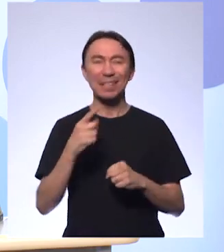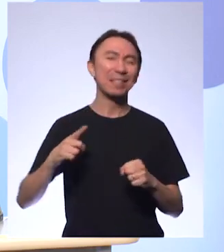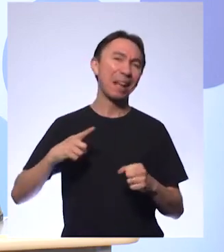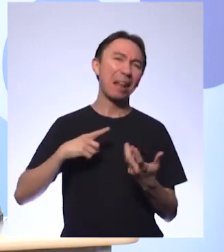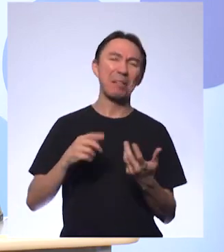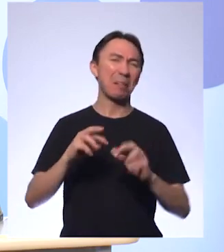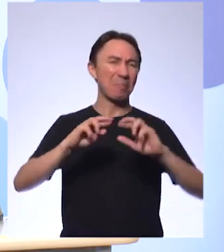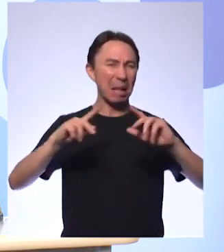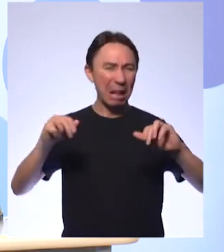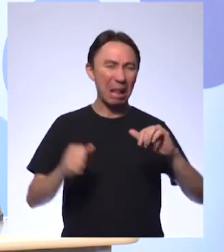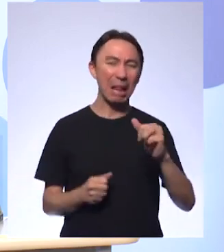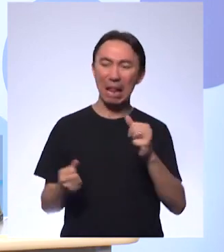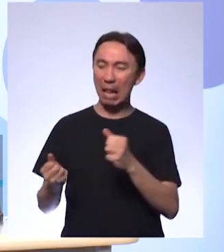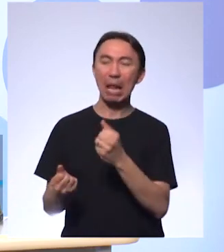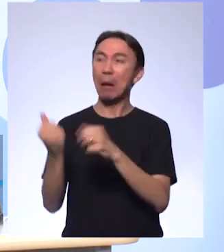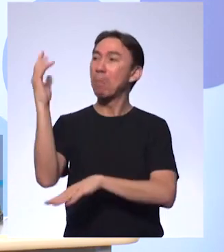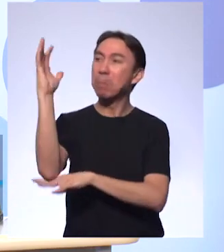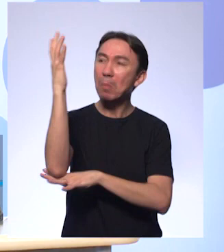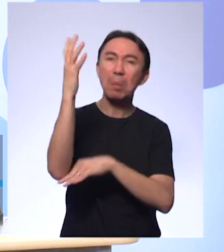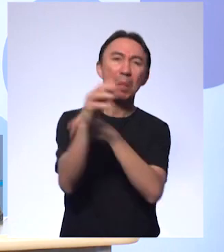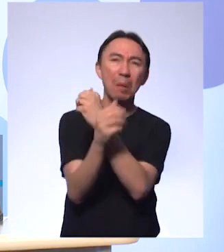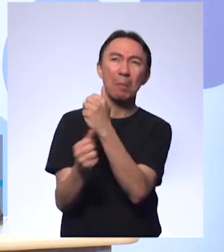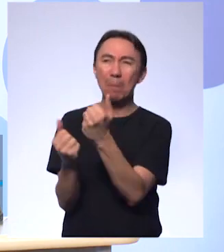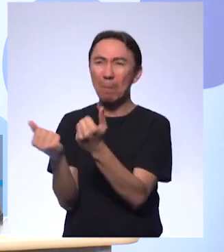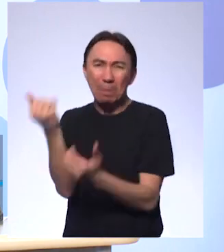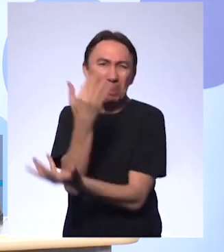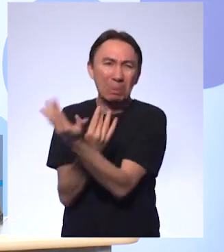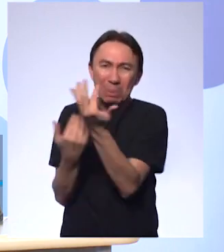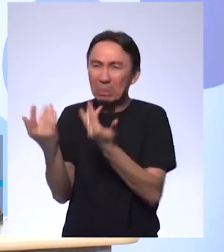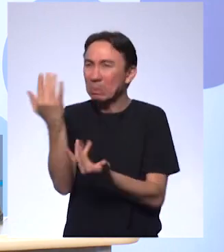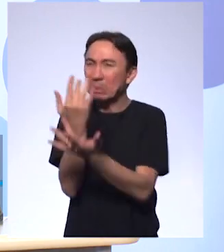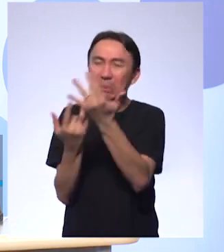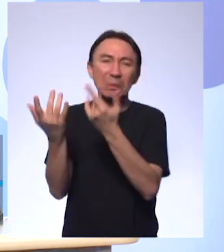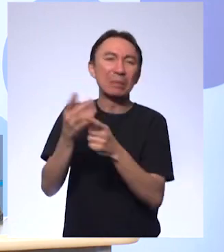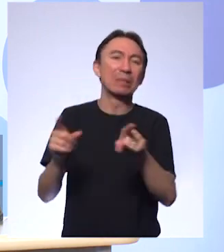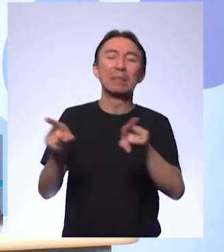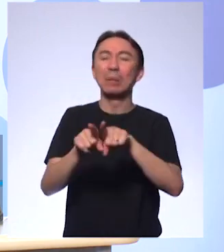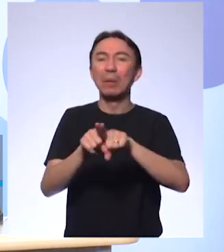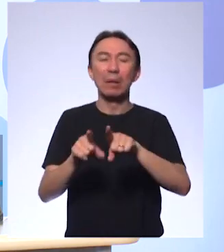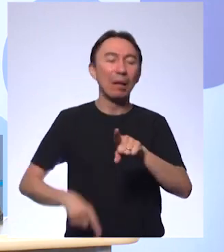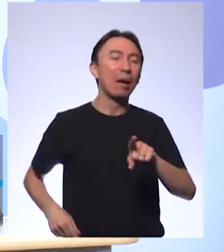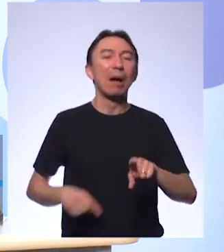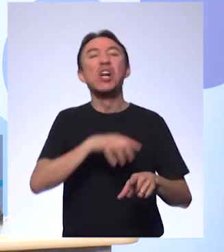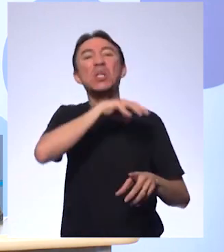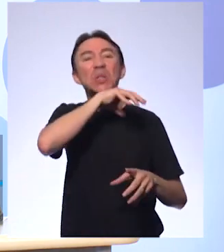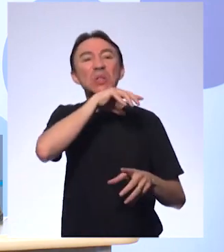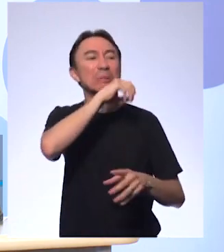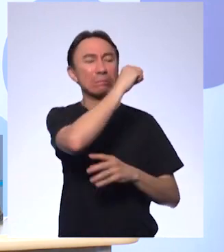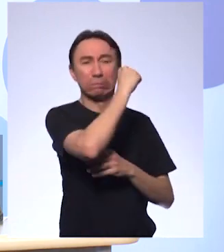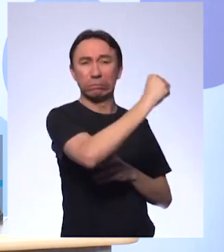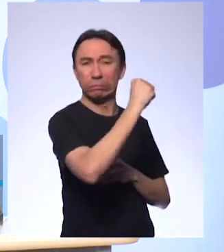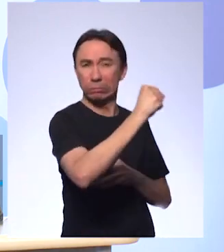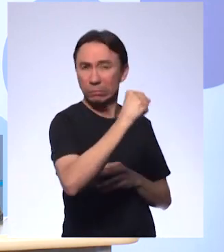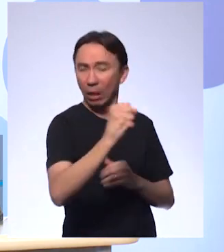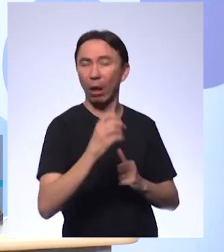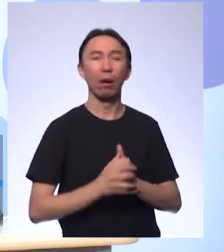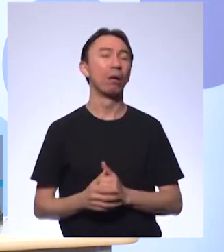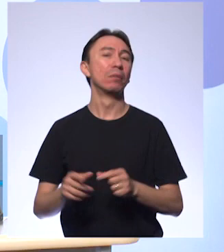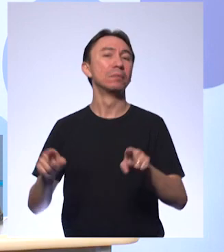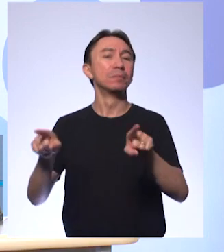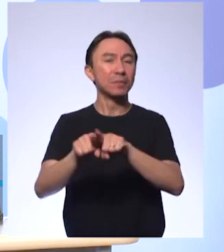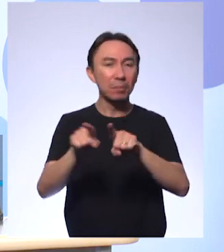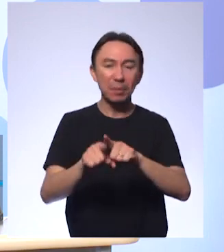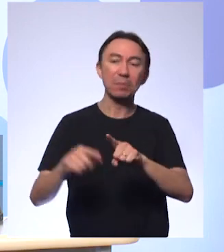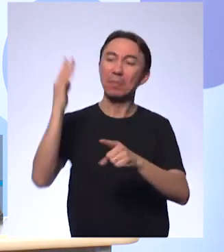queimadas, a destruição da fauna, da flora por exemplo, o Felipe colocou aqui, queimadas, desmatamento florestal,